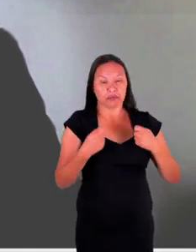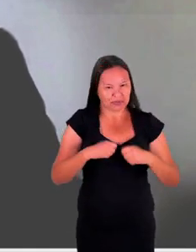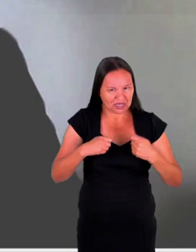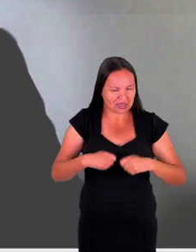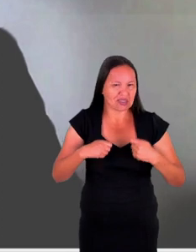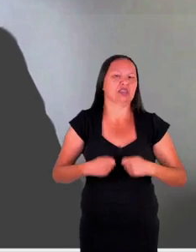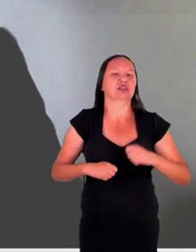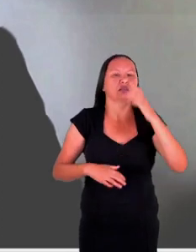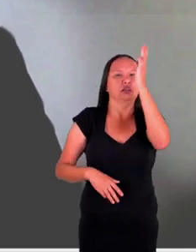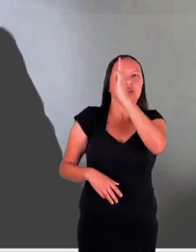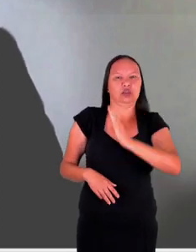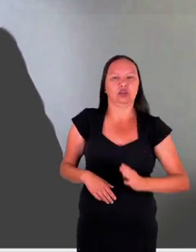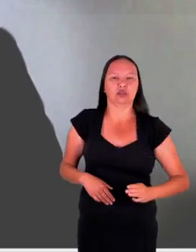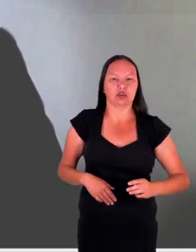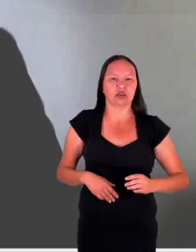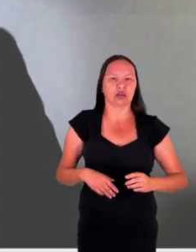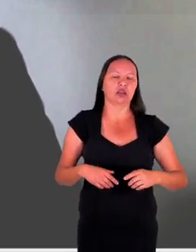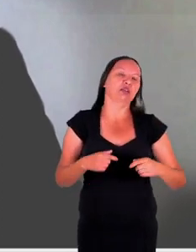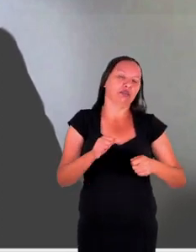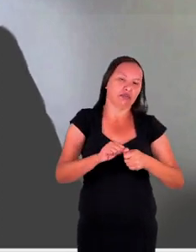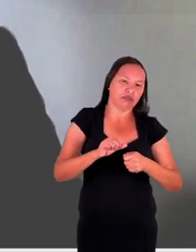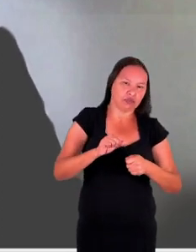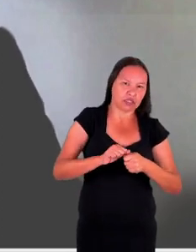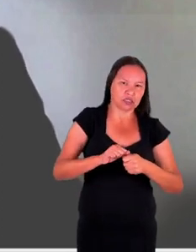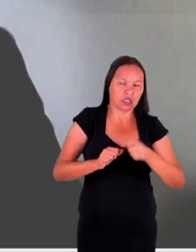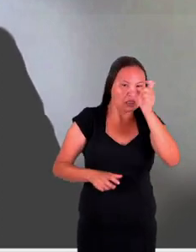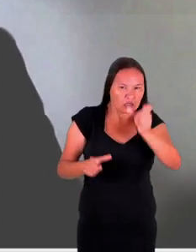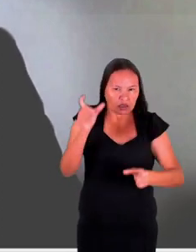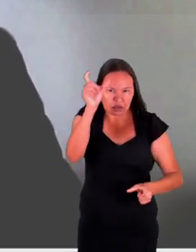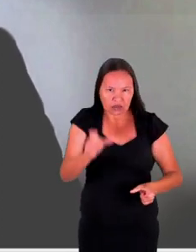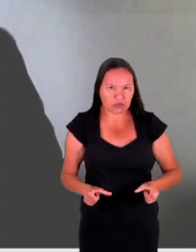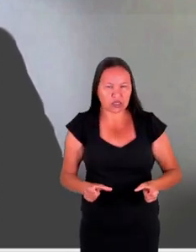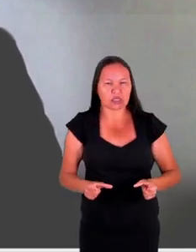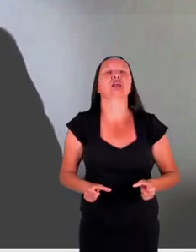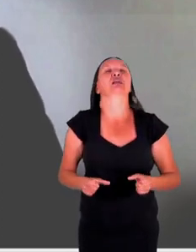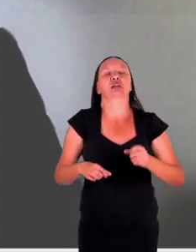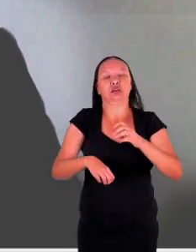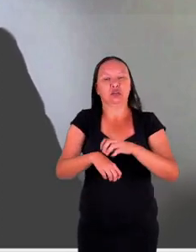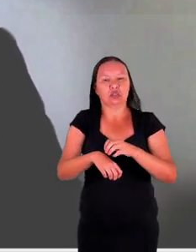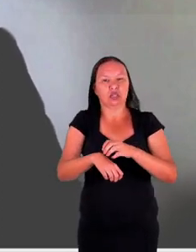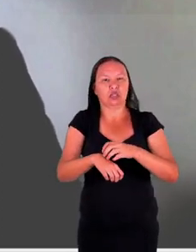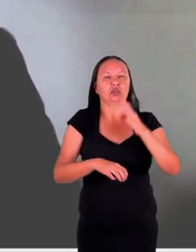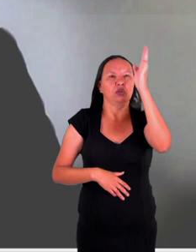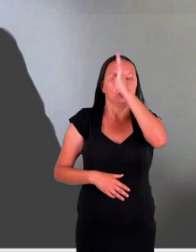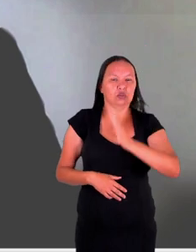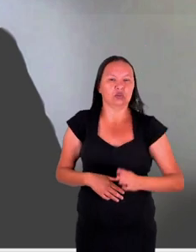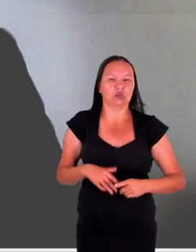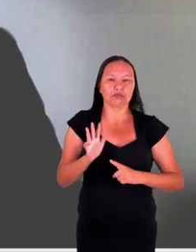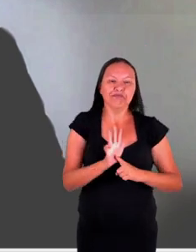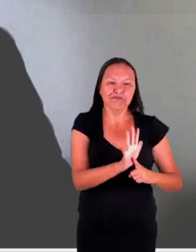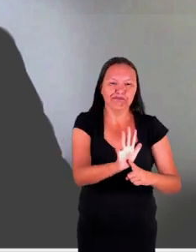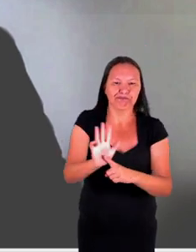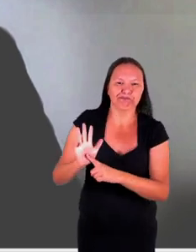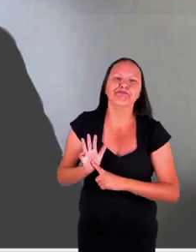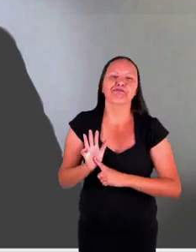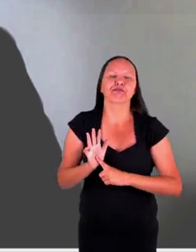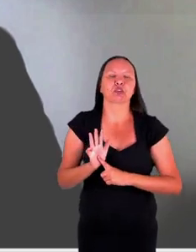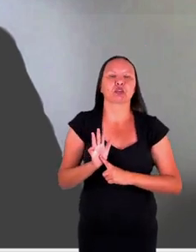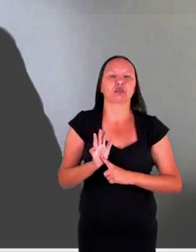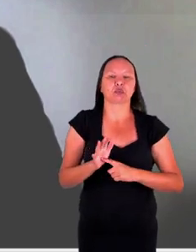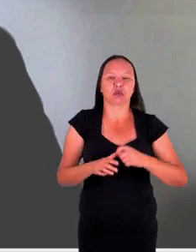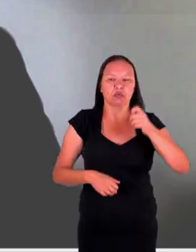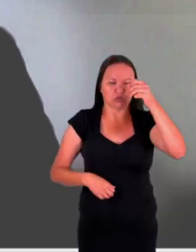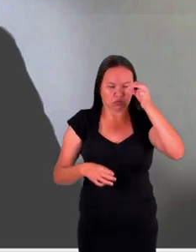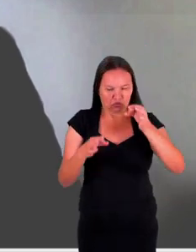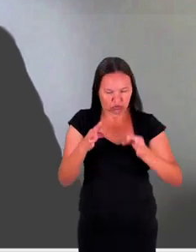brasileiro igualmente, dirigidamente ao que sejam essas vítimas, ainda que o Estado brasileiro não se apresente de maneira vinculada ou